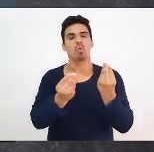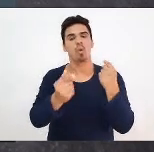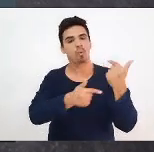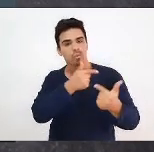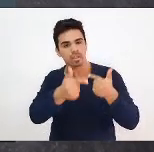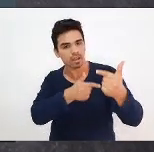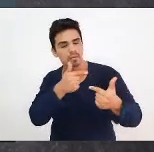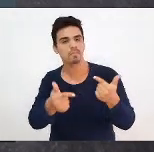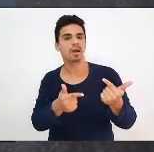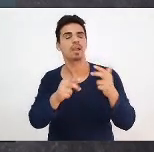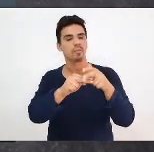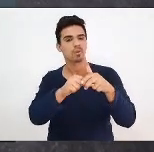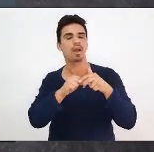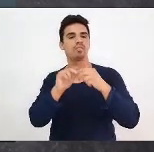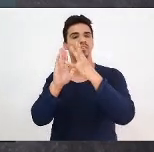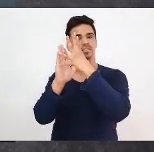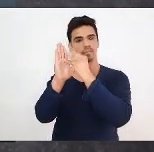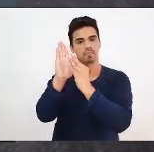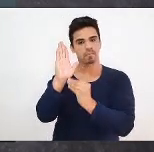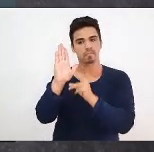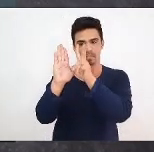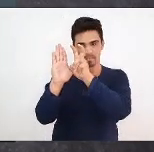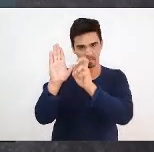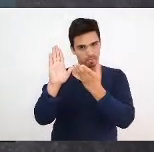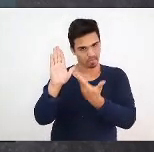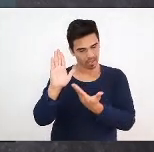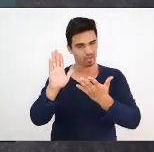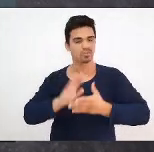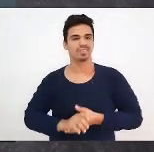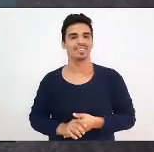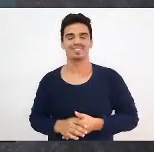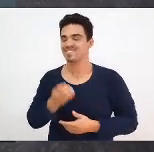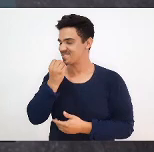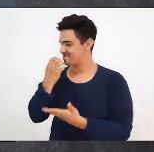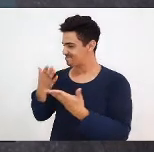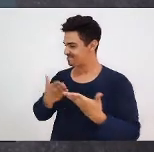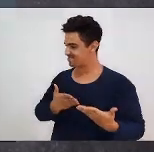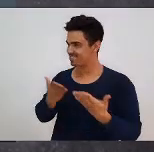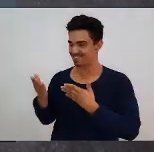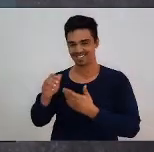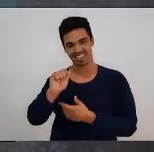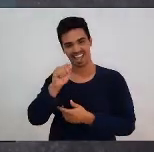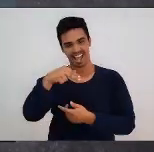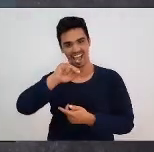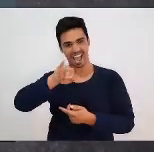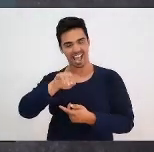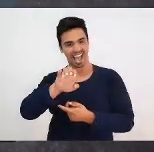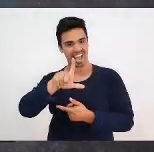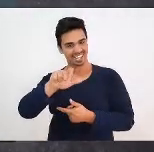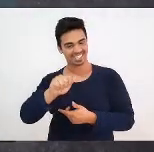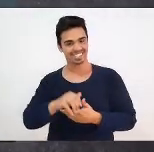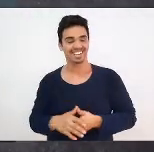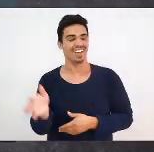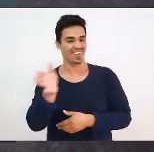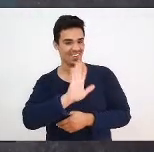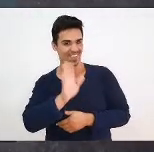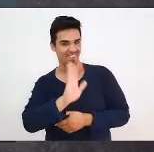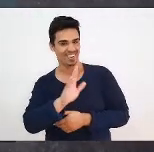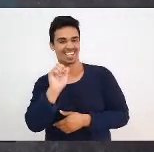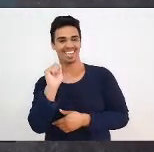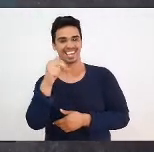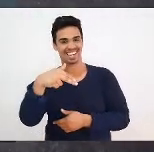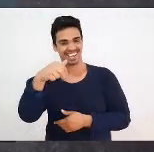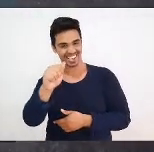que está colocada. Seja muito bem-vinda, Ângela. Olá, Ana Sandra, é um